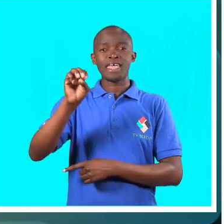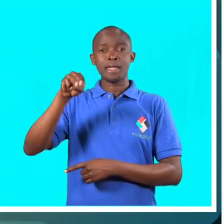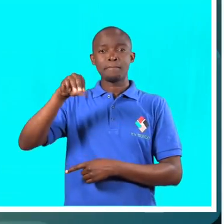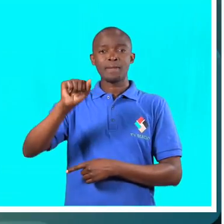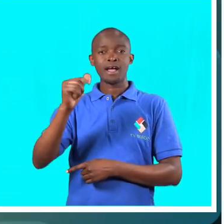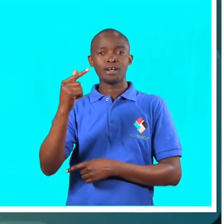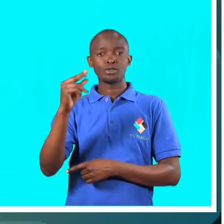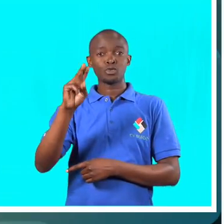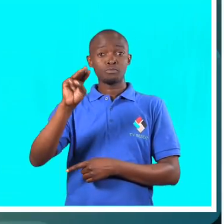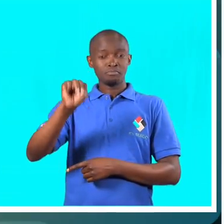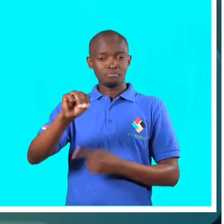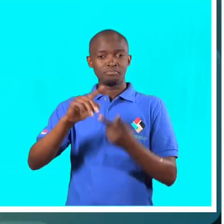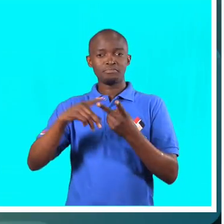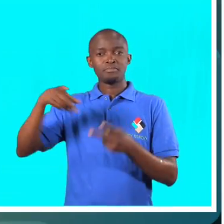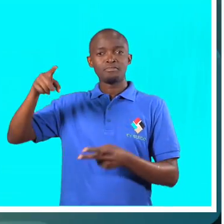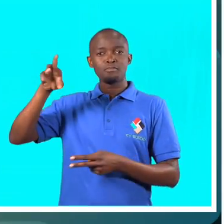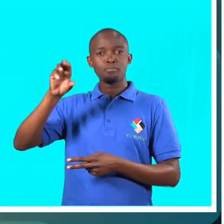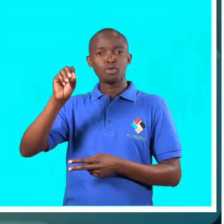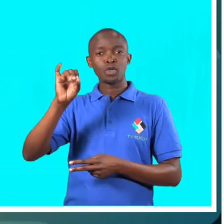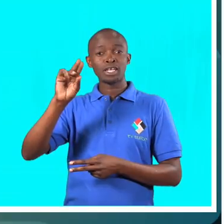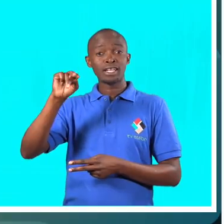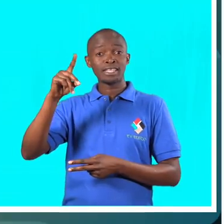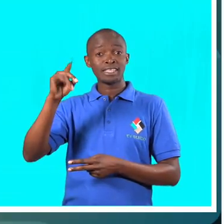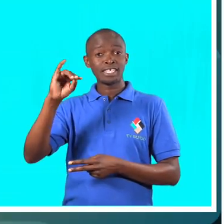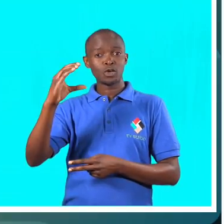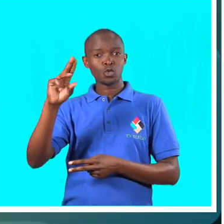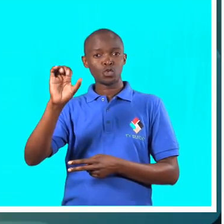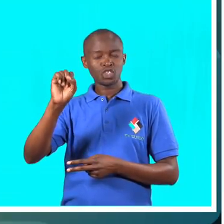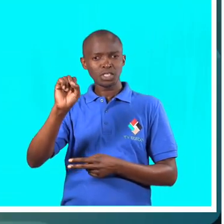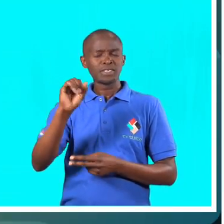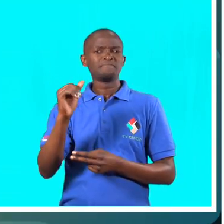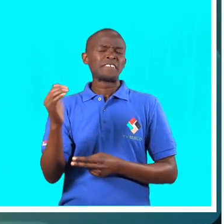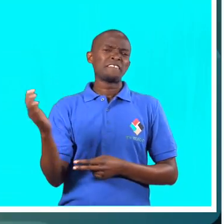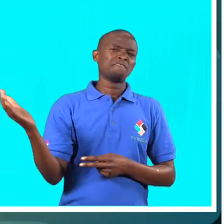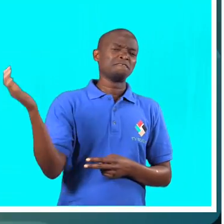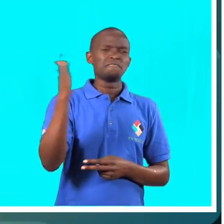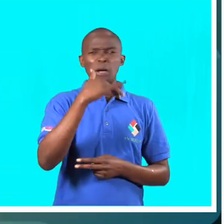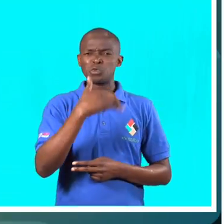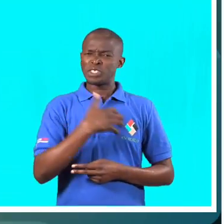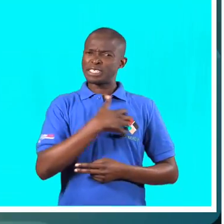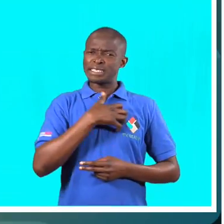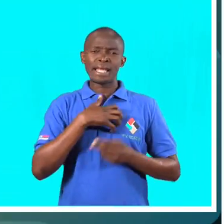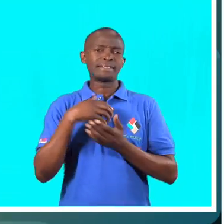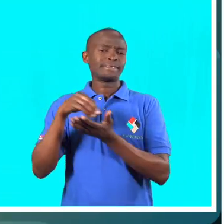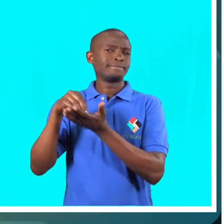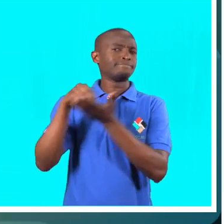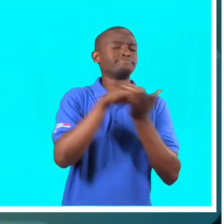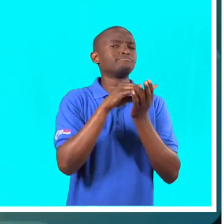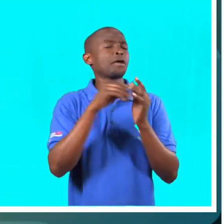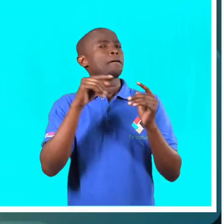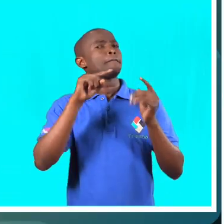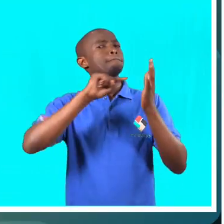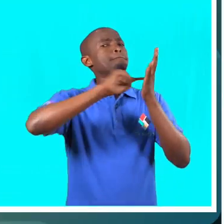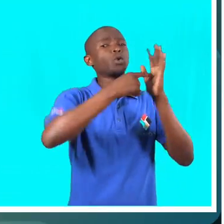mediatizar a Maputo, a Índico, e tentar trazer, com vista legal,